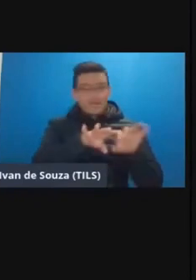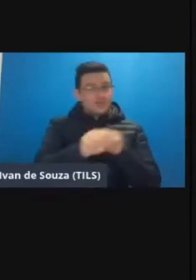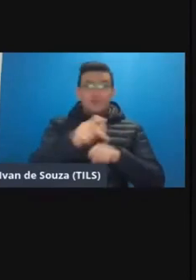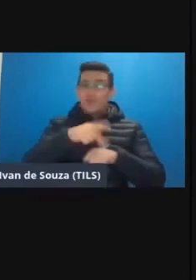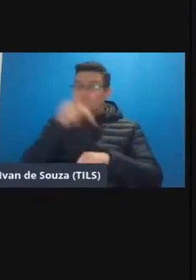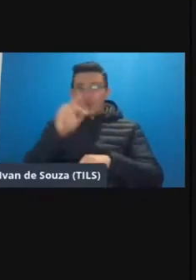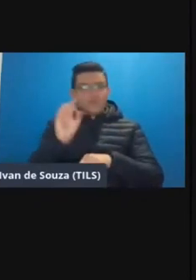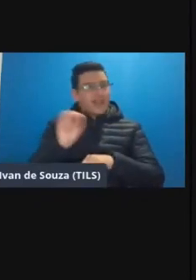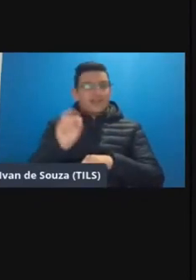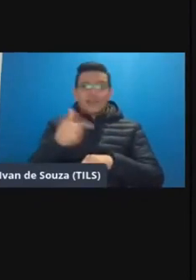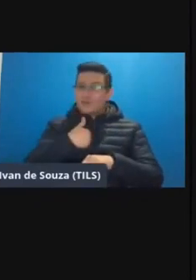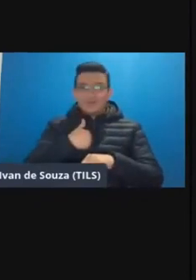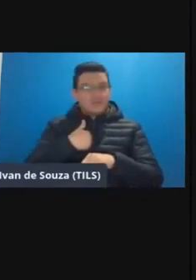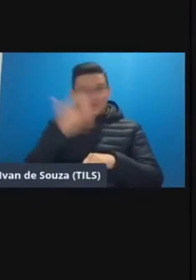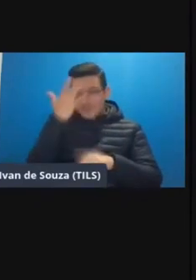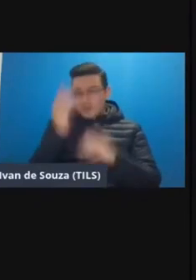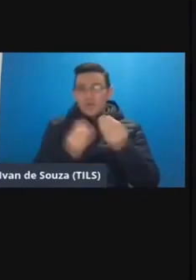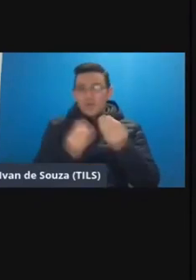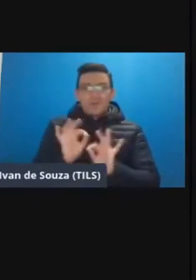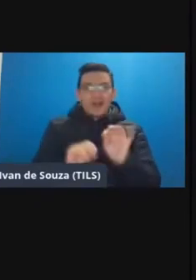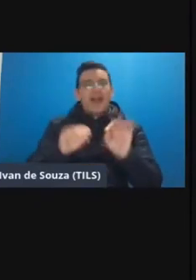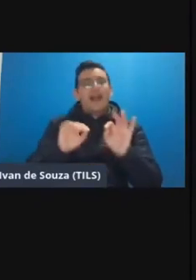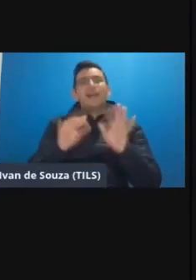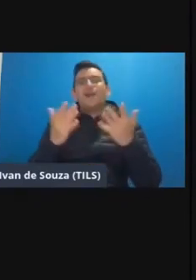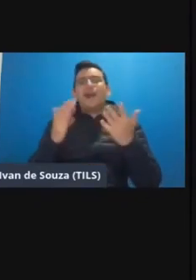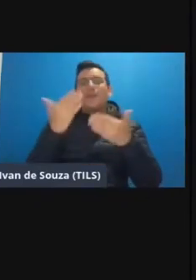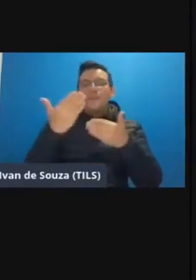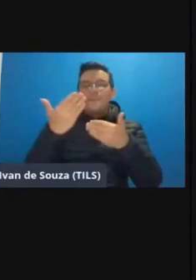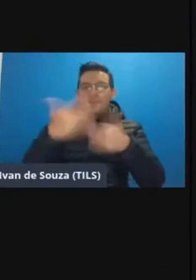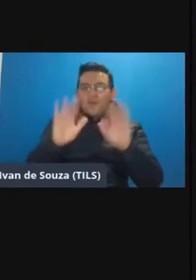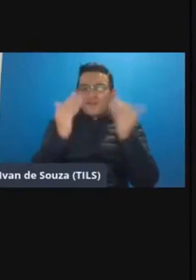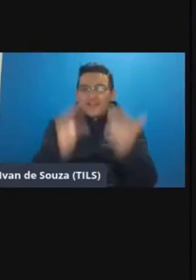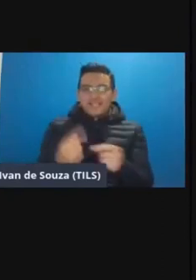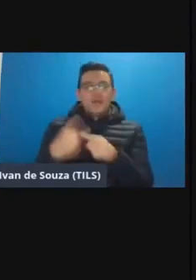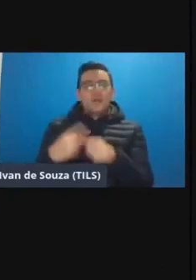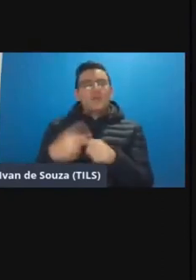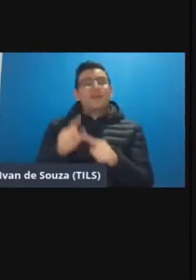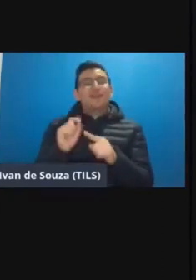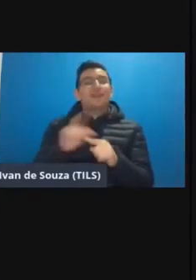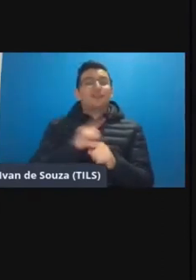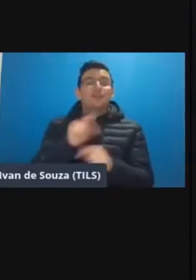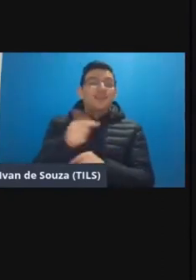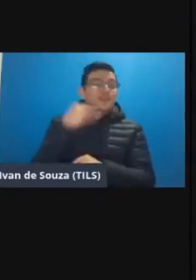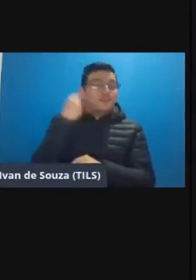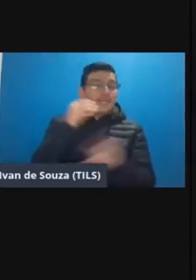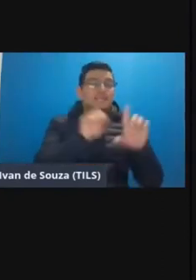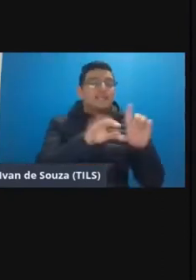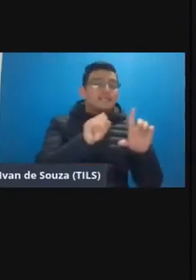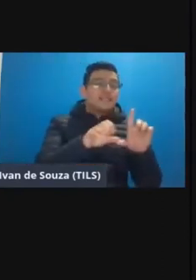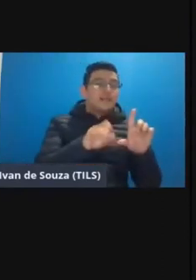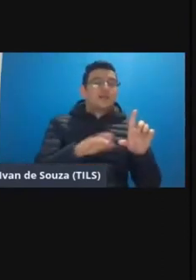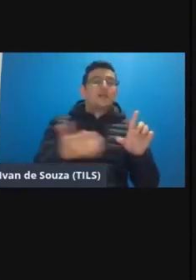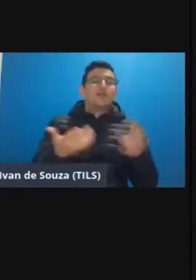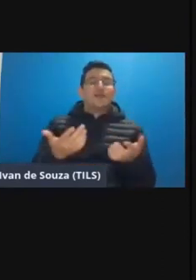como é que eu preparo uma avaliação né porque principalmente quem não teve a experiência das licenciaturas né